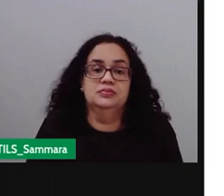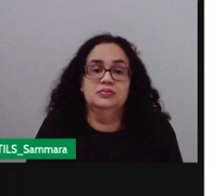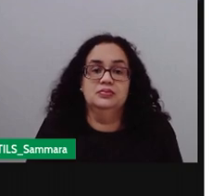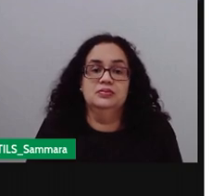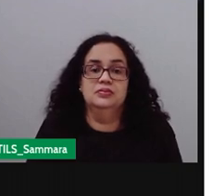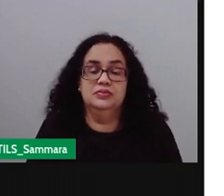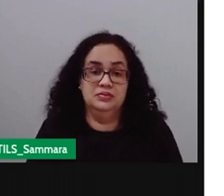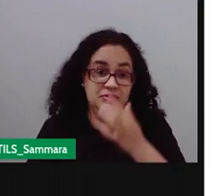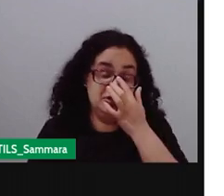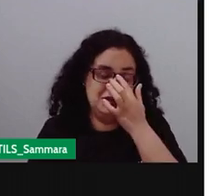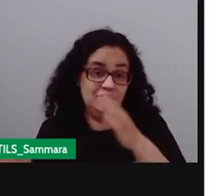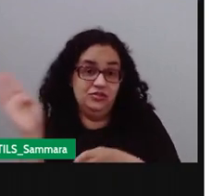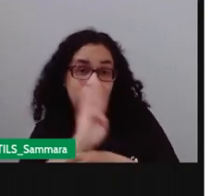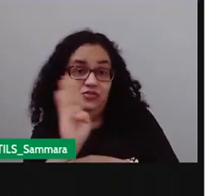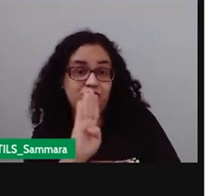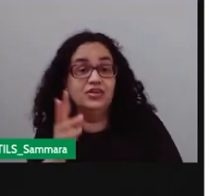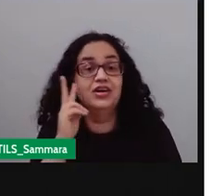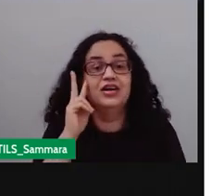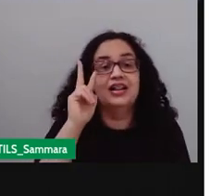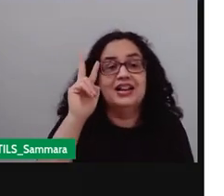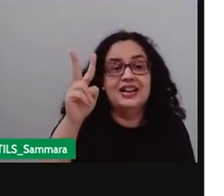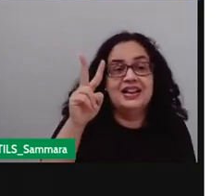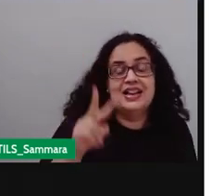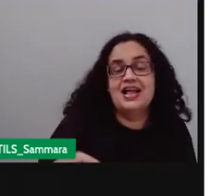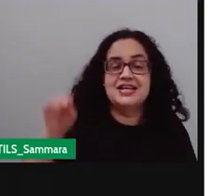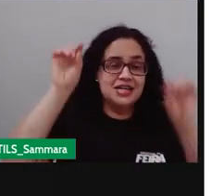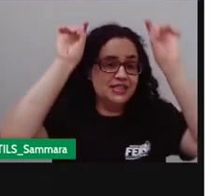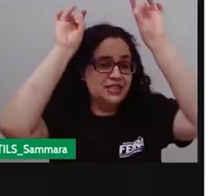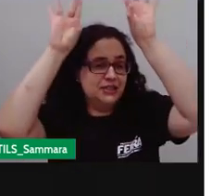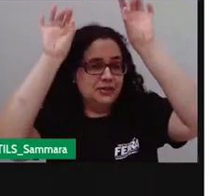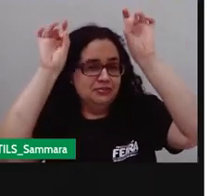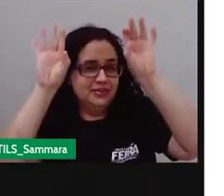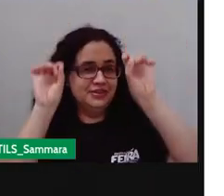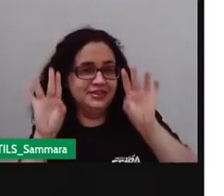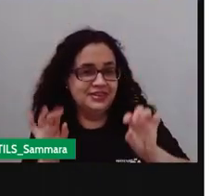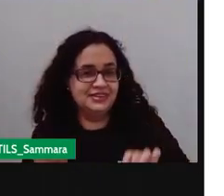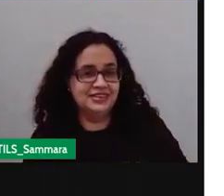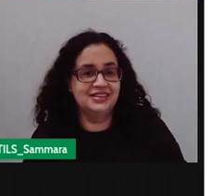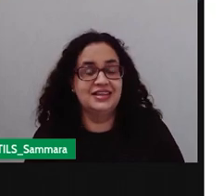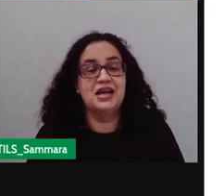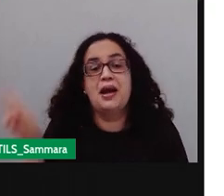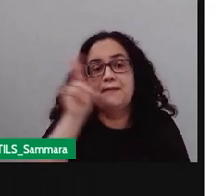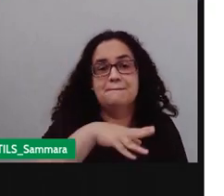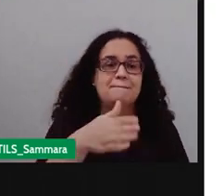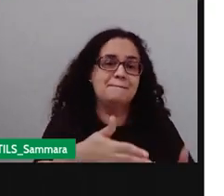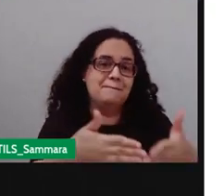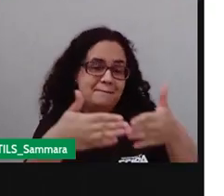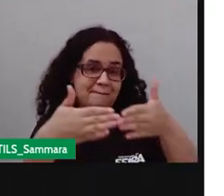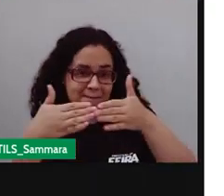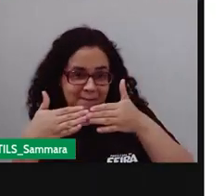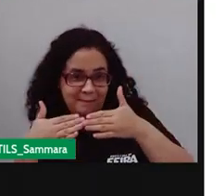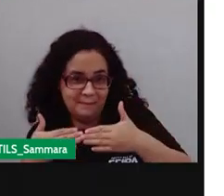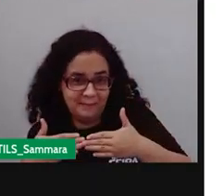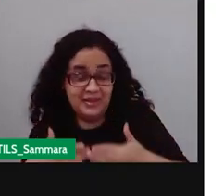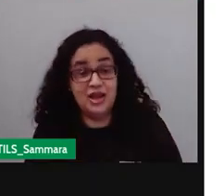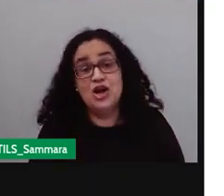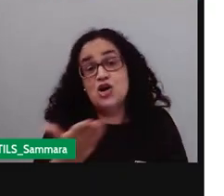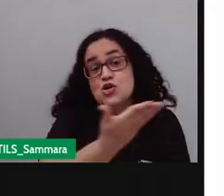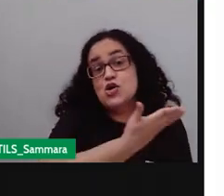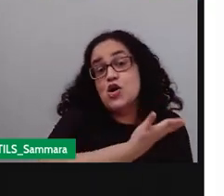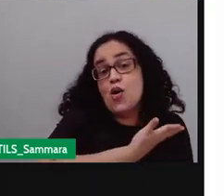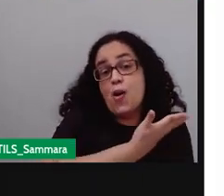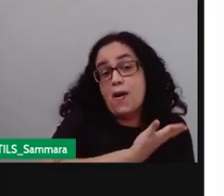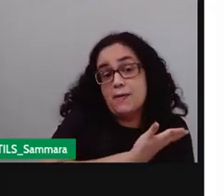vamos assistir um vídeo muito especial né pediu aí a um amigo dela